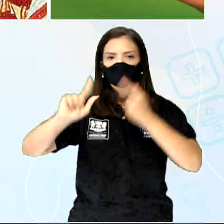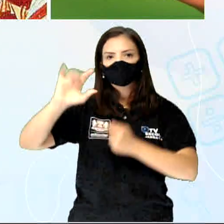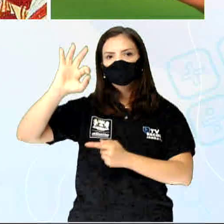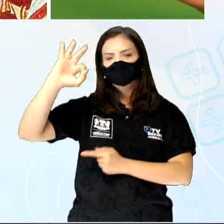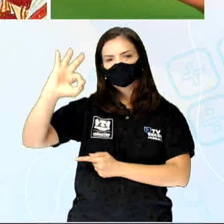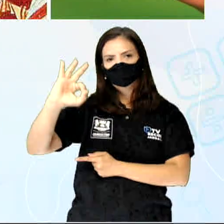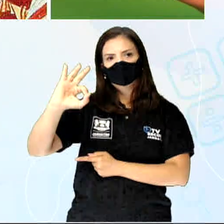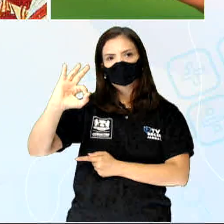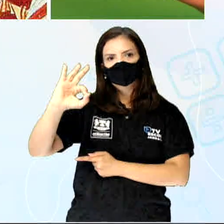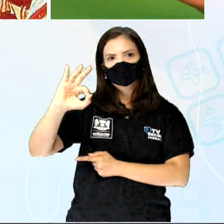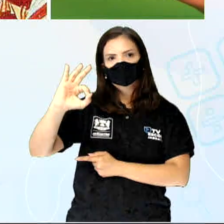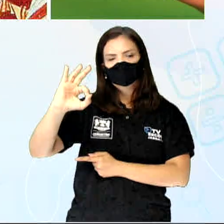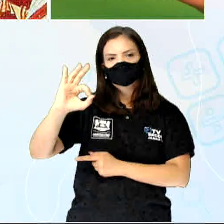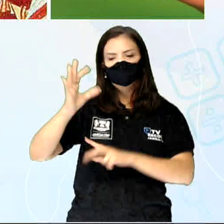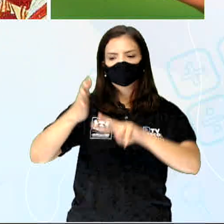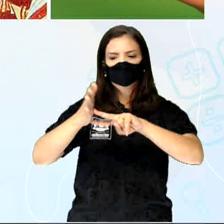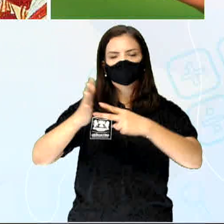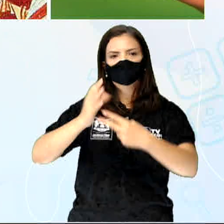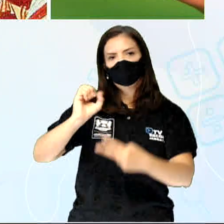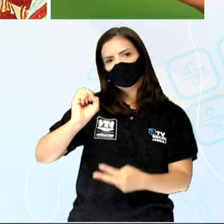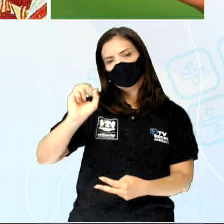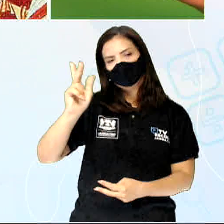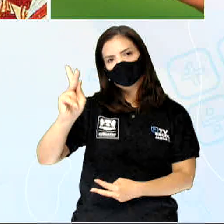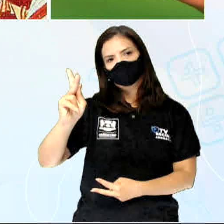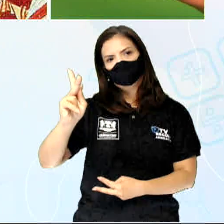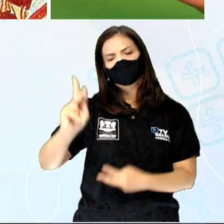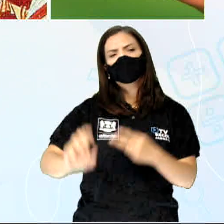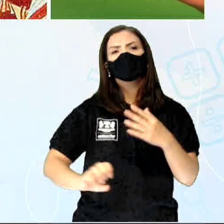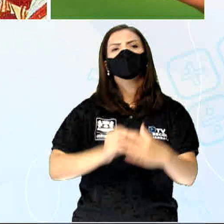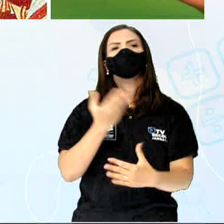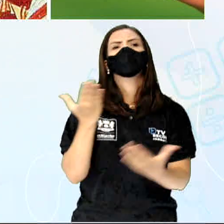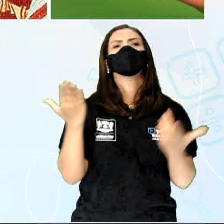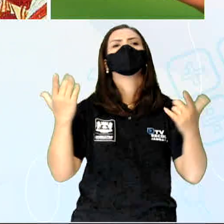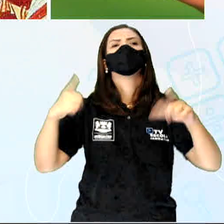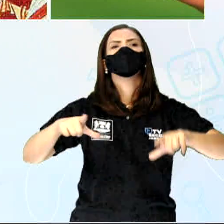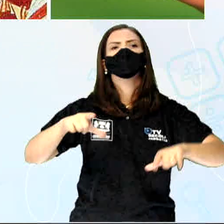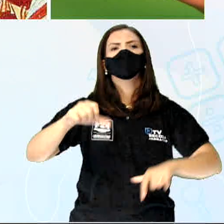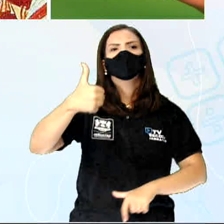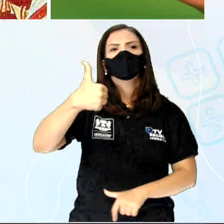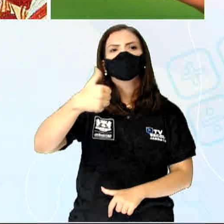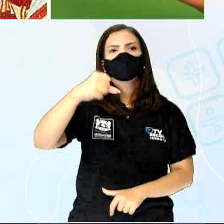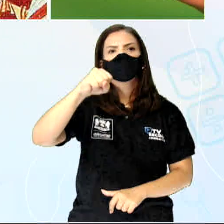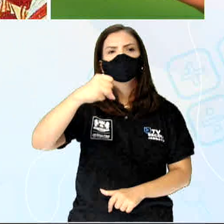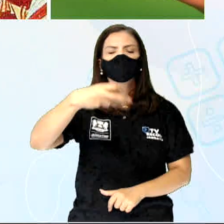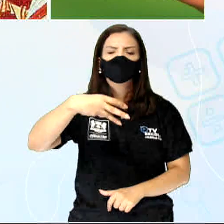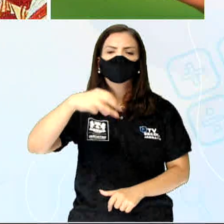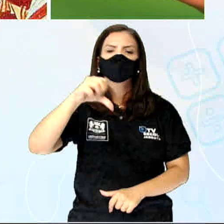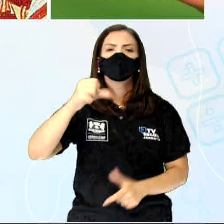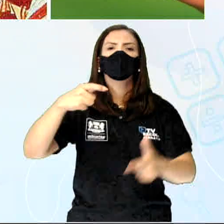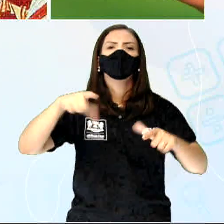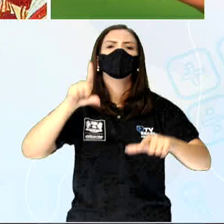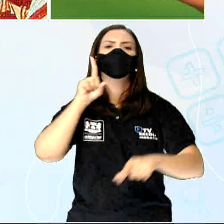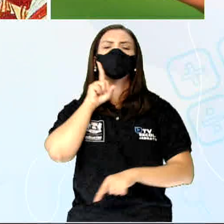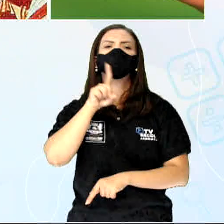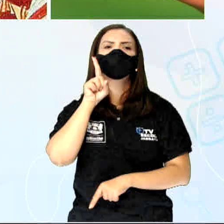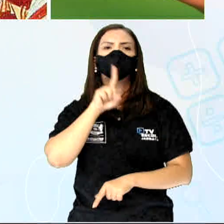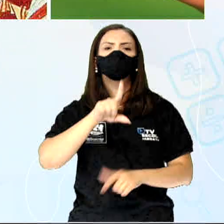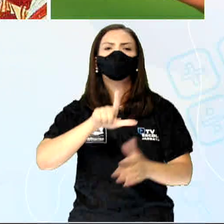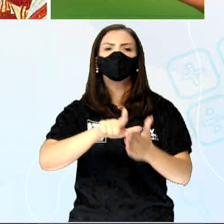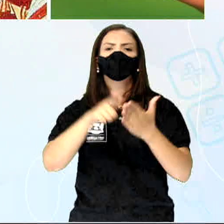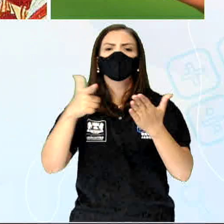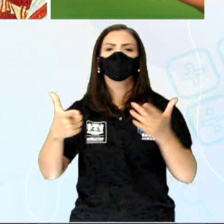ele surge em 1839, num jornal em Boston, nos Estados Unidos, quando os